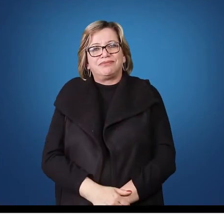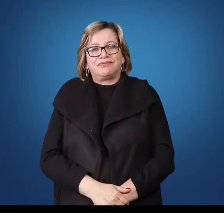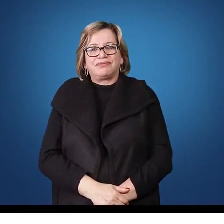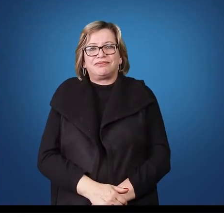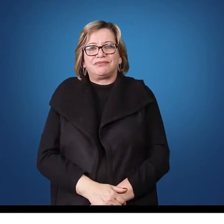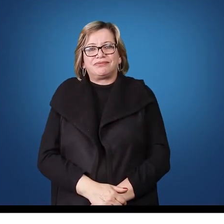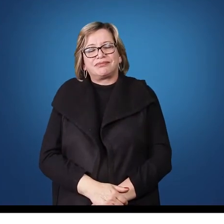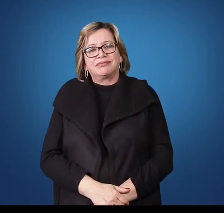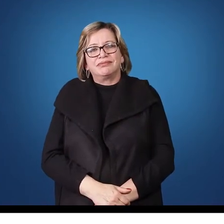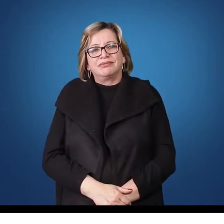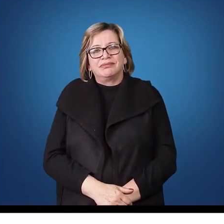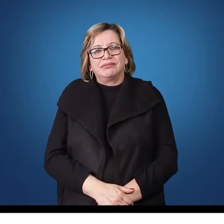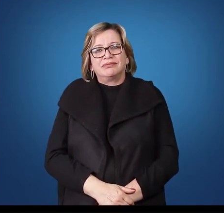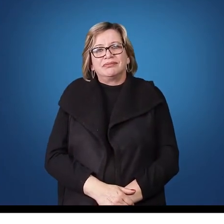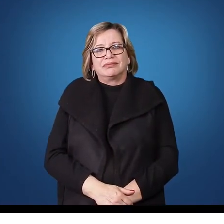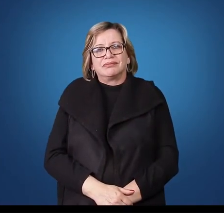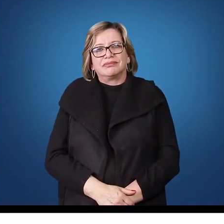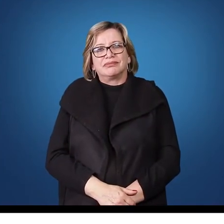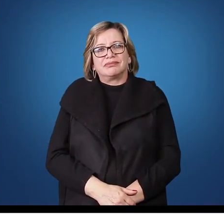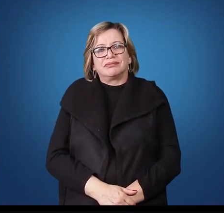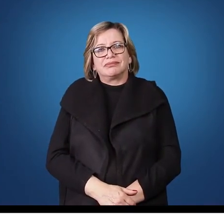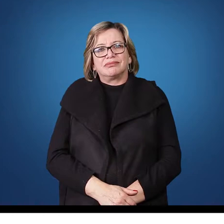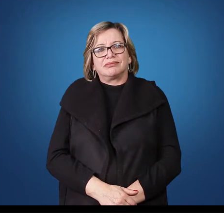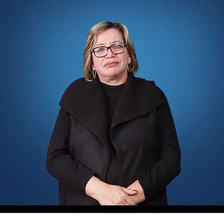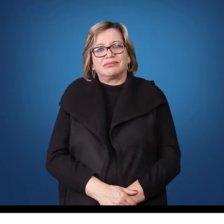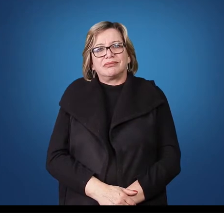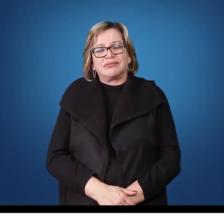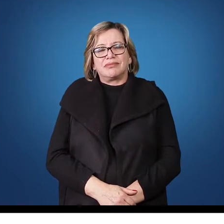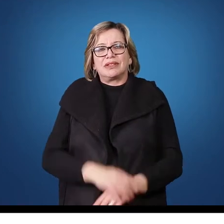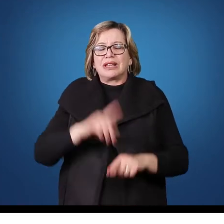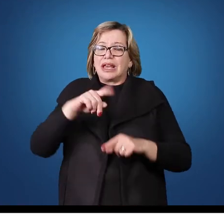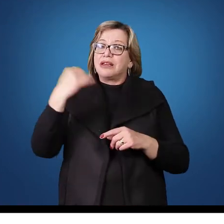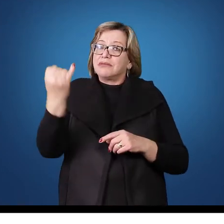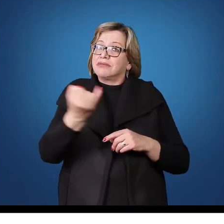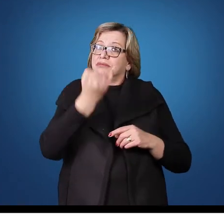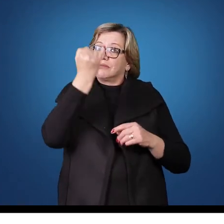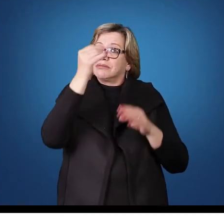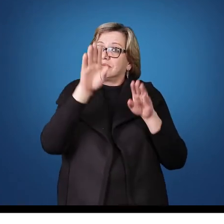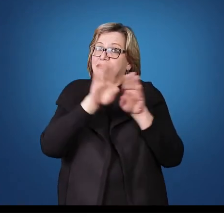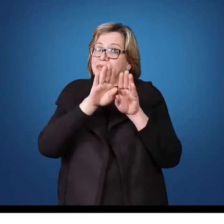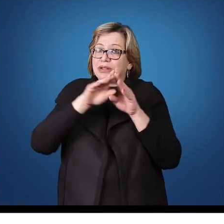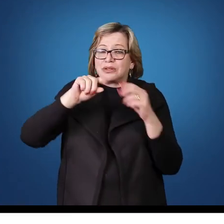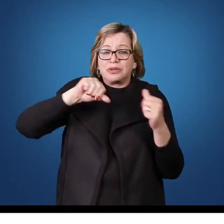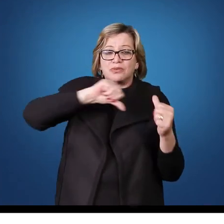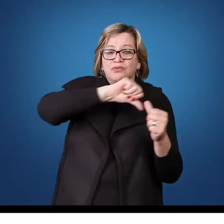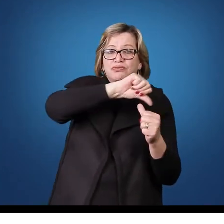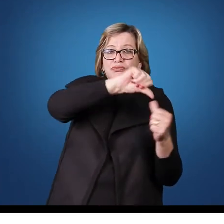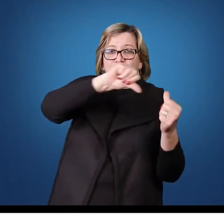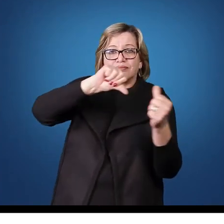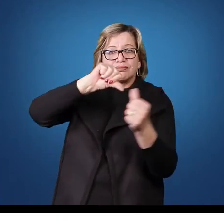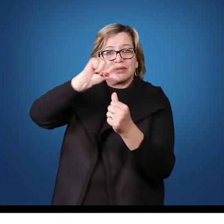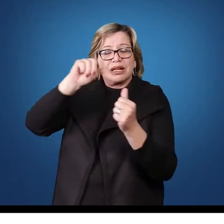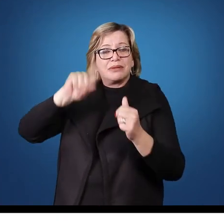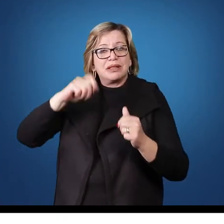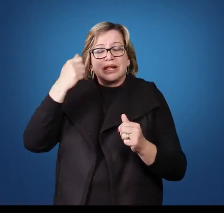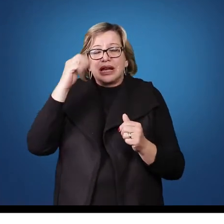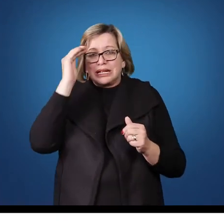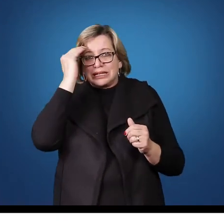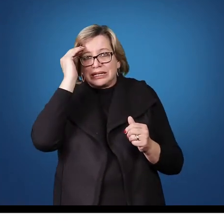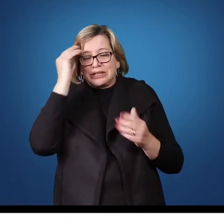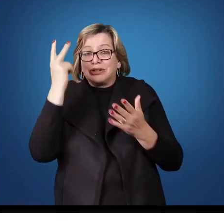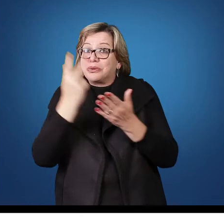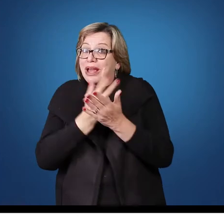Isso. Beleza. Passa lá. Pessoal, então é importante também nos sistemas de rodízio nós entendermos dos erros de